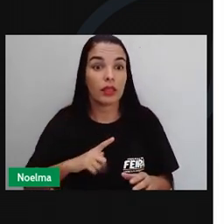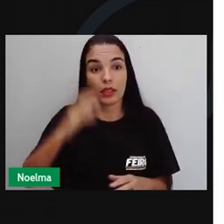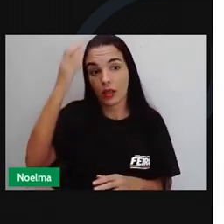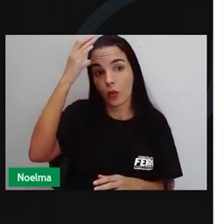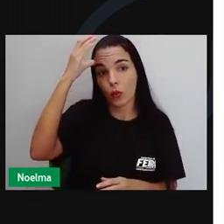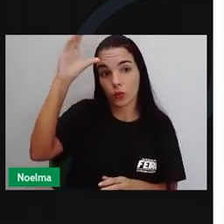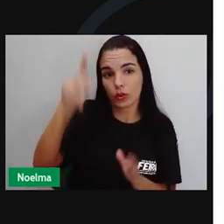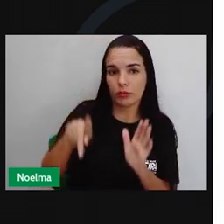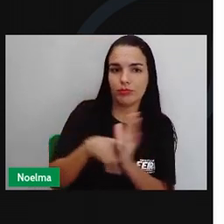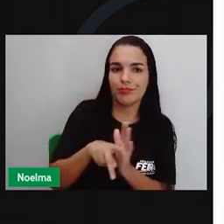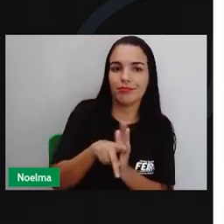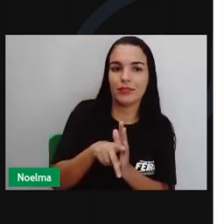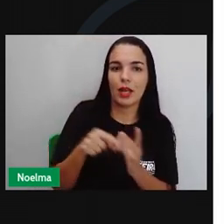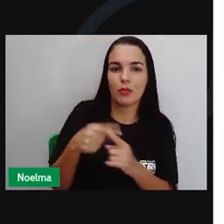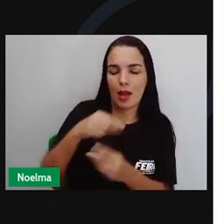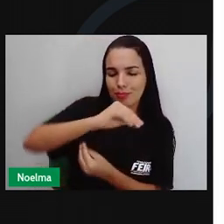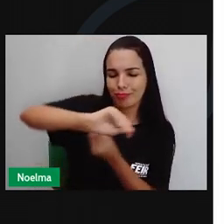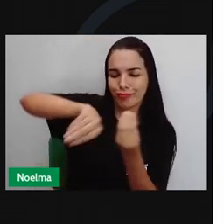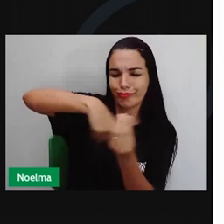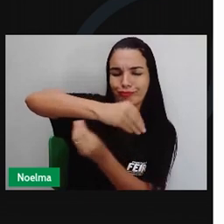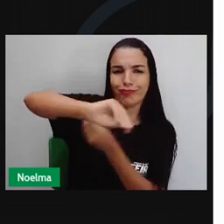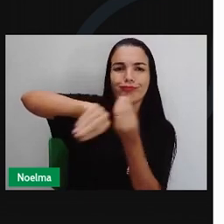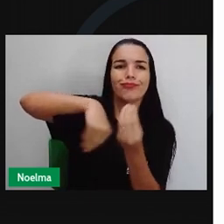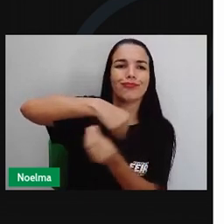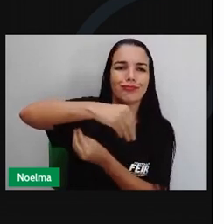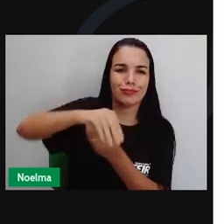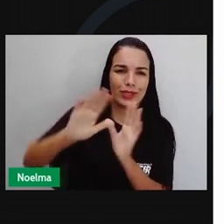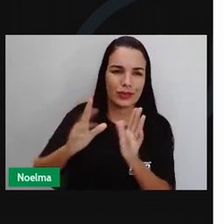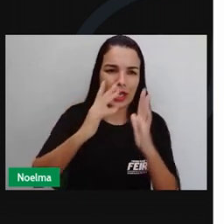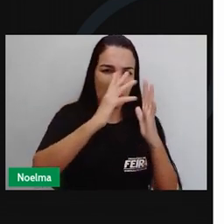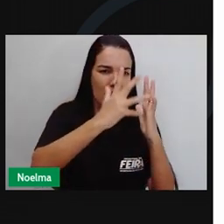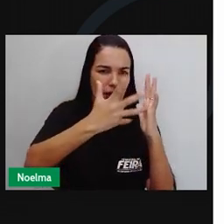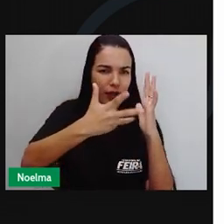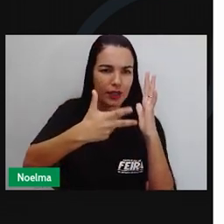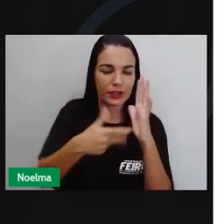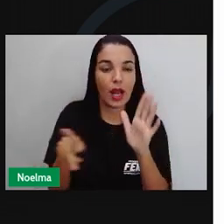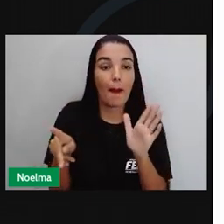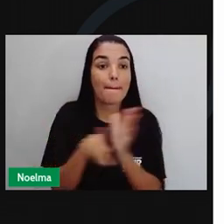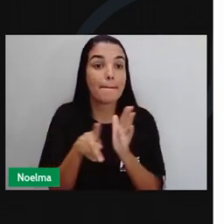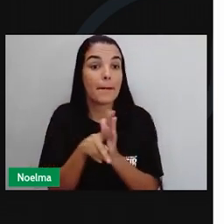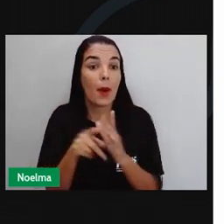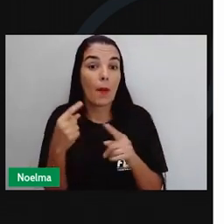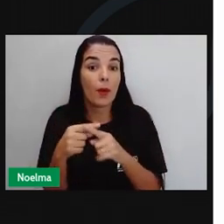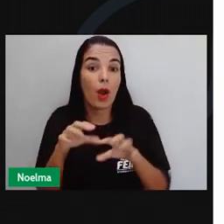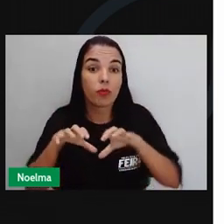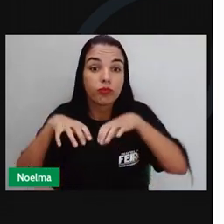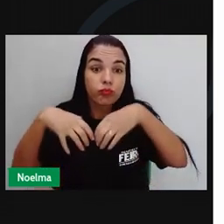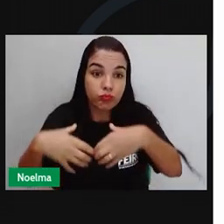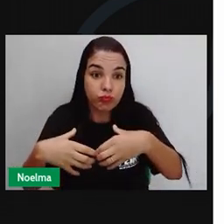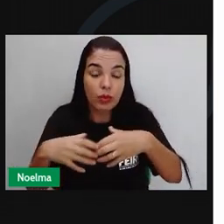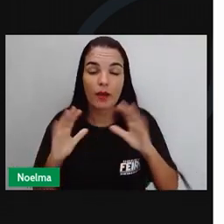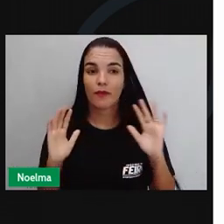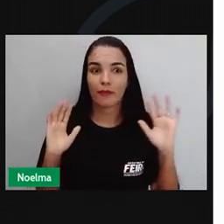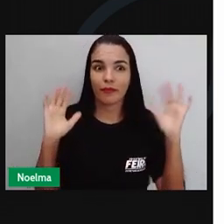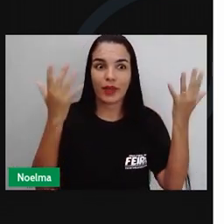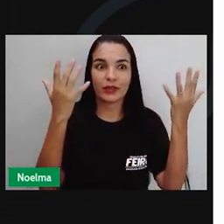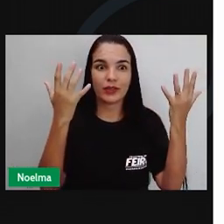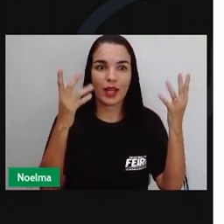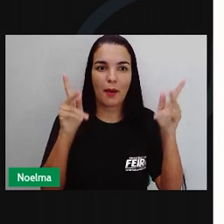A cultura miscigenada do Brasil já possui suas características próprias, como a música e festas populares.